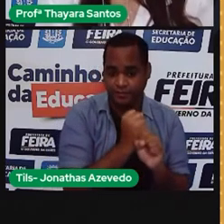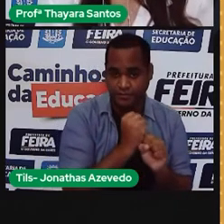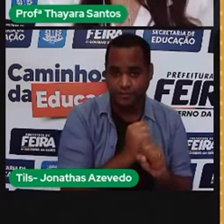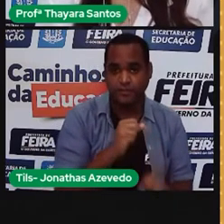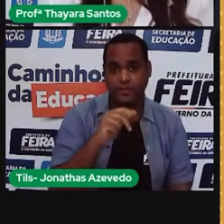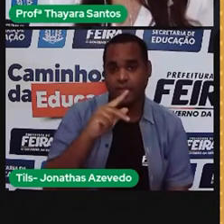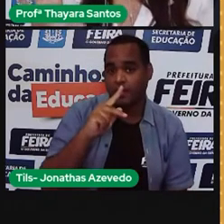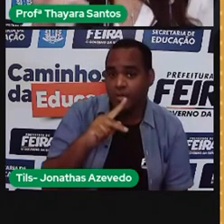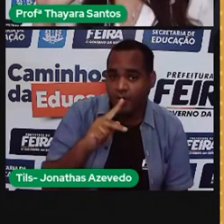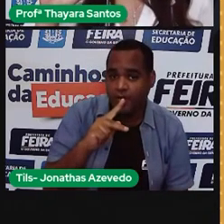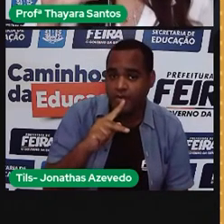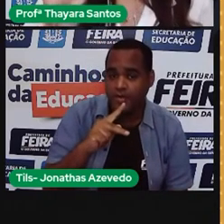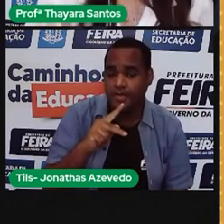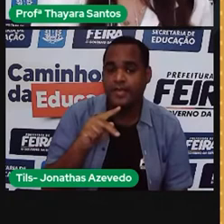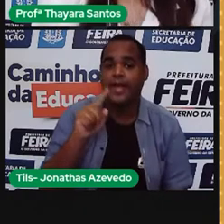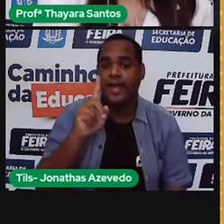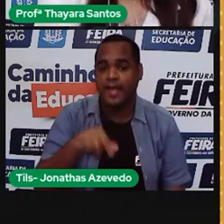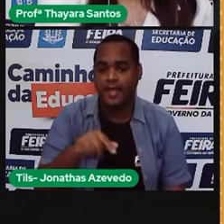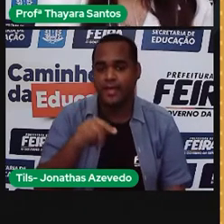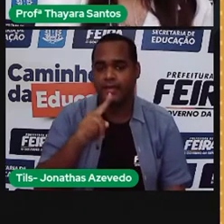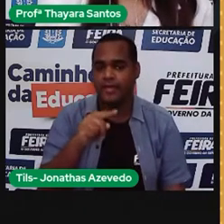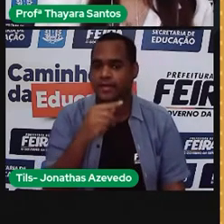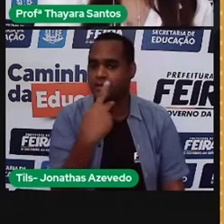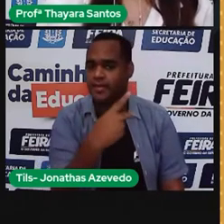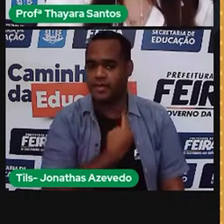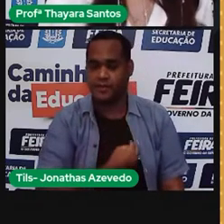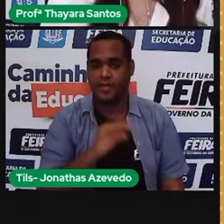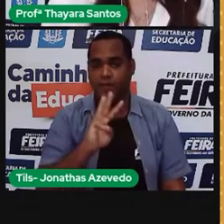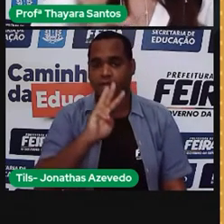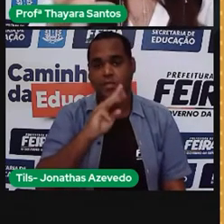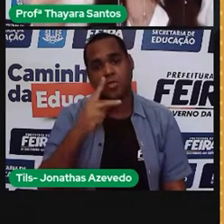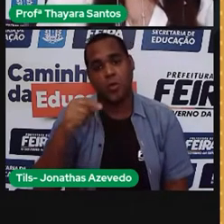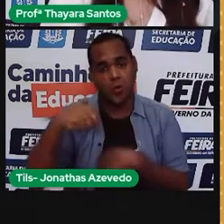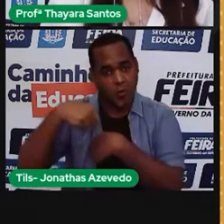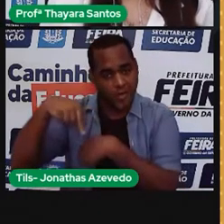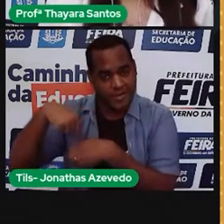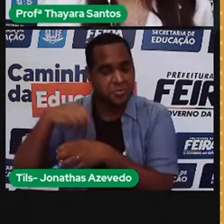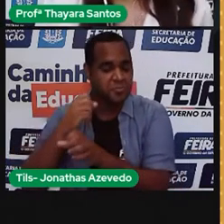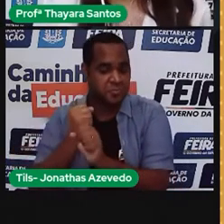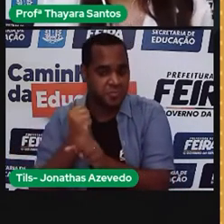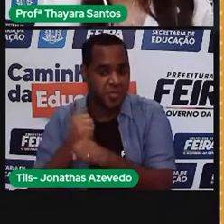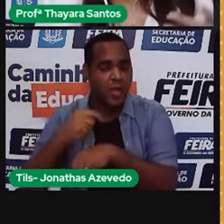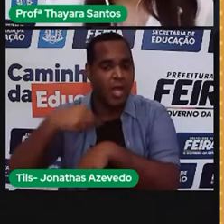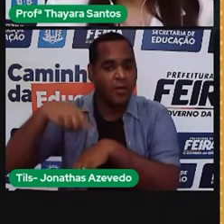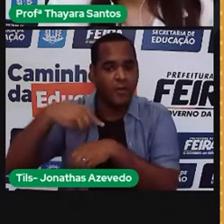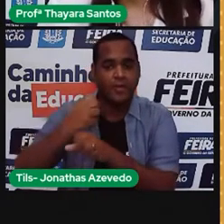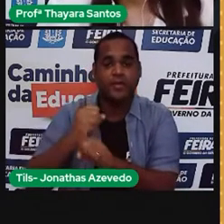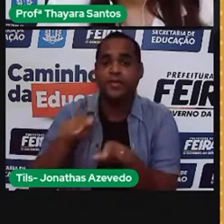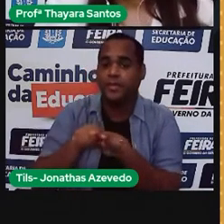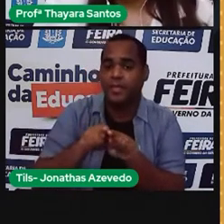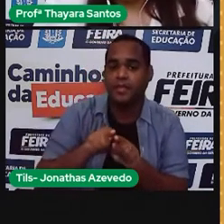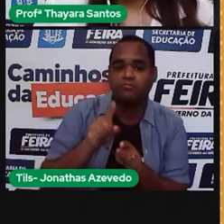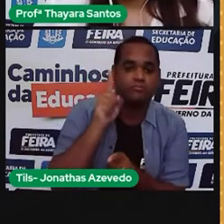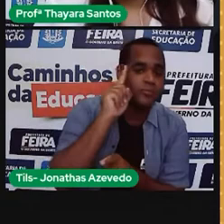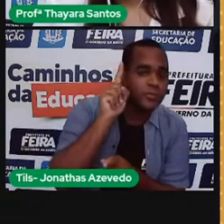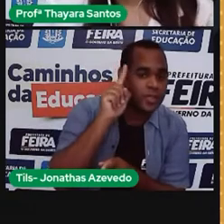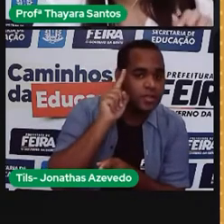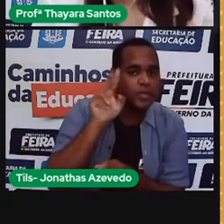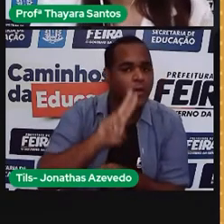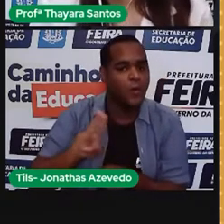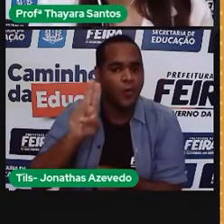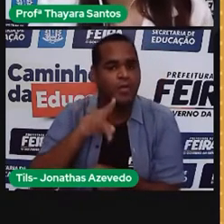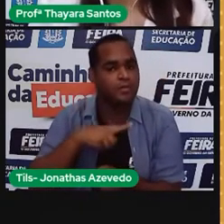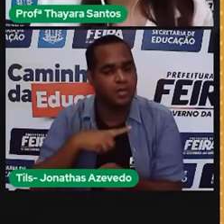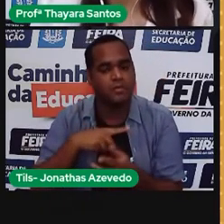potência do equipamento, pela quantidade de horas que a gente deixa ele ligado, pela quantidade de dias que a gente usa ele, né?